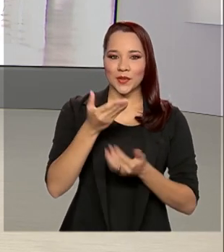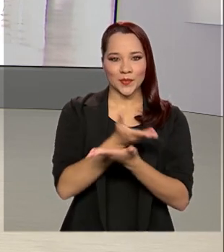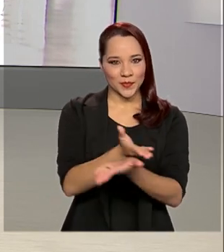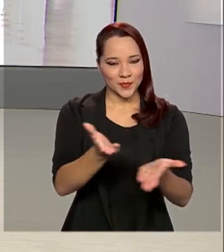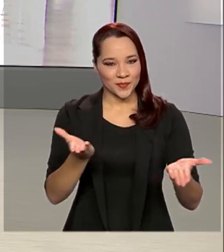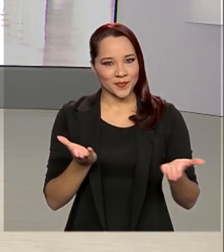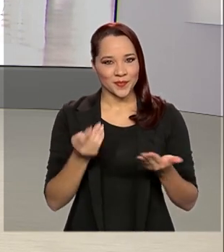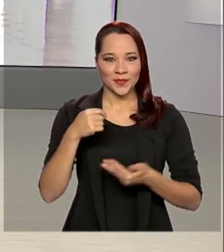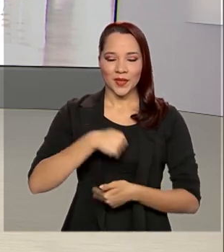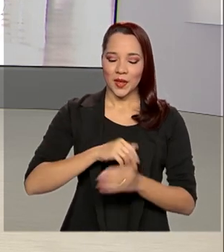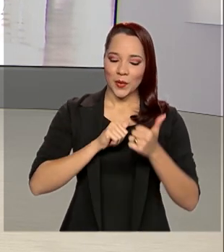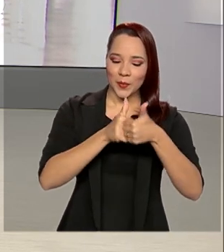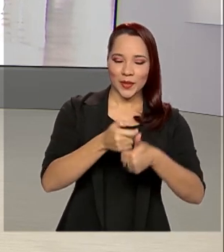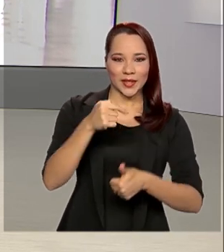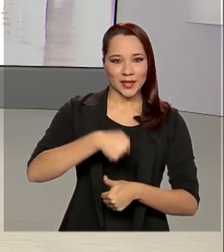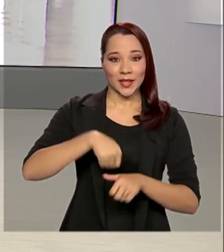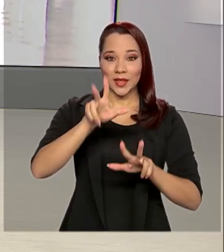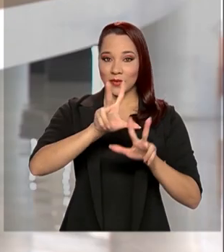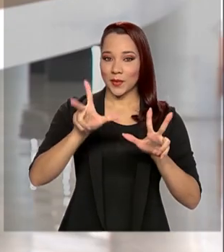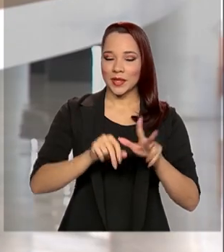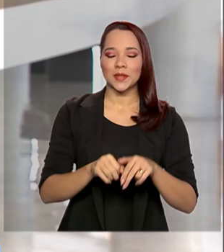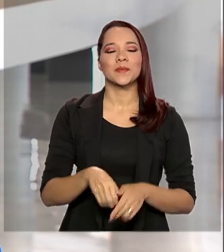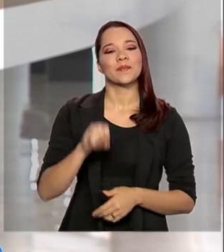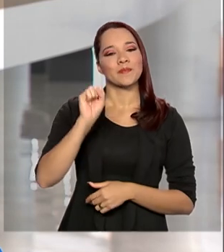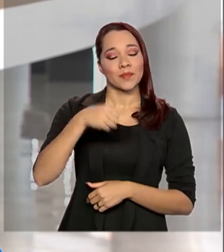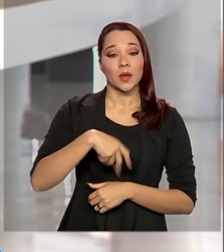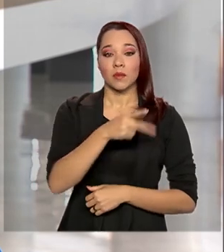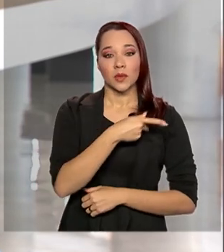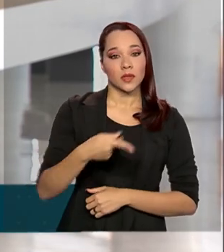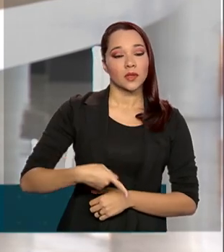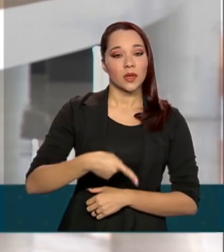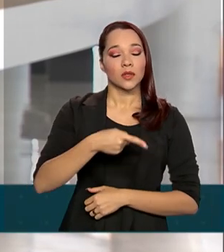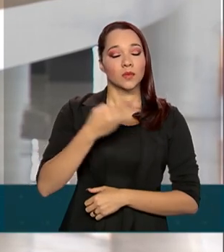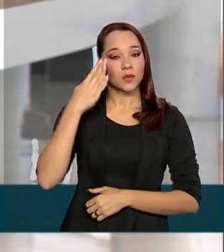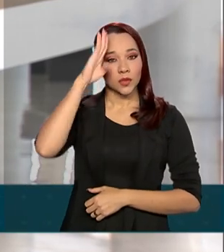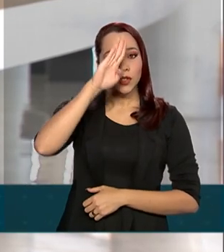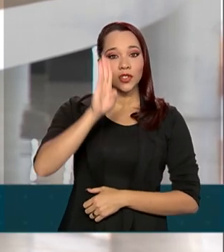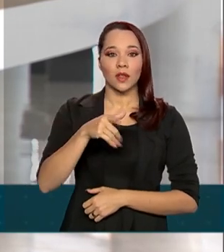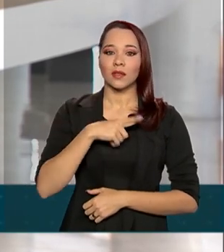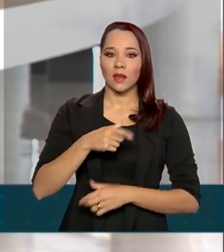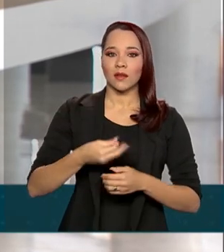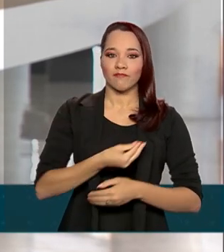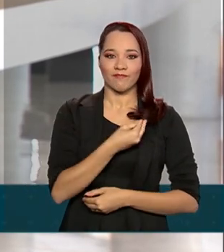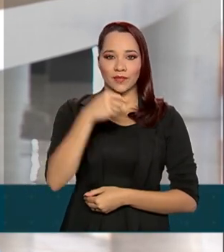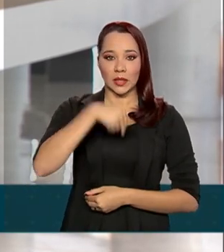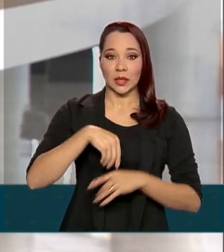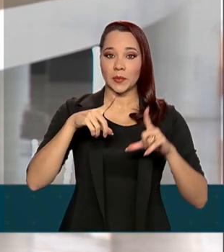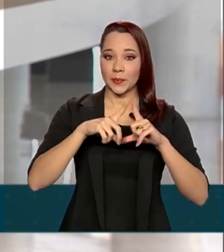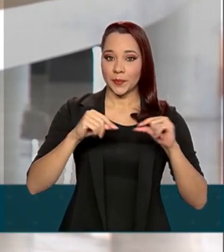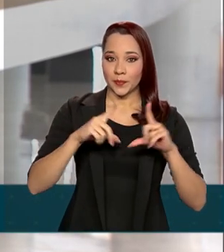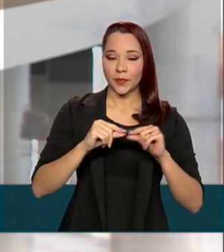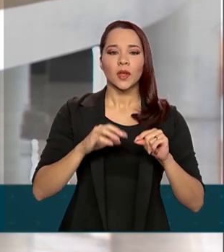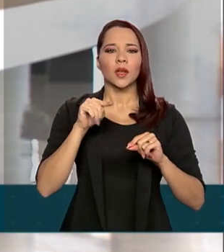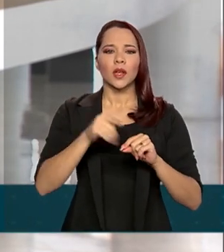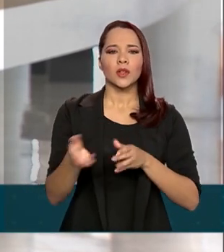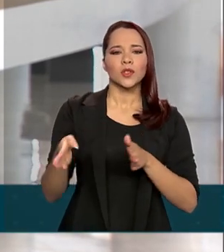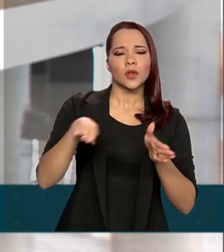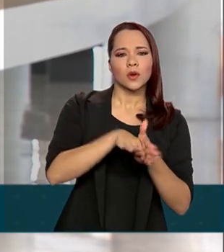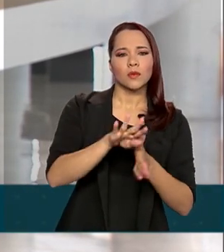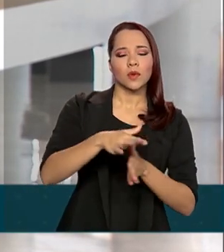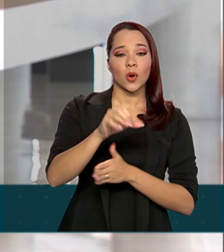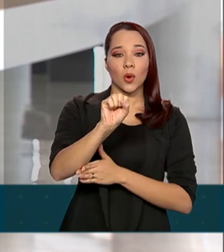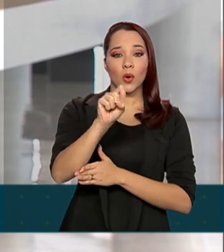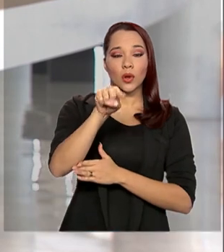para você que acompanha a TV Brasil. É isso mesmo, o presidente Jair Bolsonaro já está aqui no Palácio do Planalto. Ele chegou por volta das